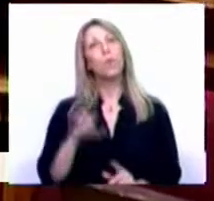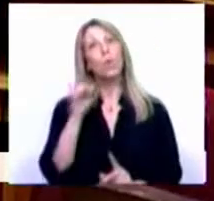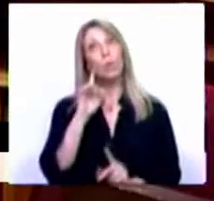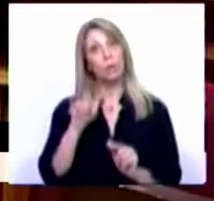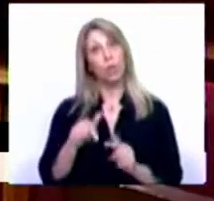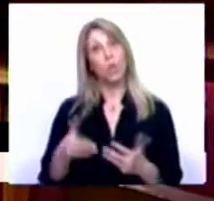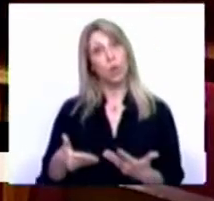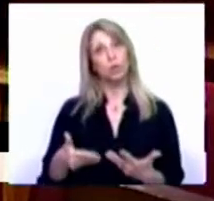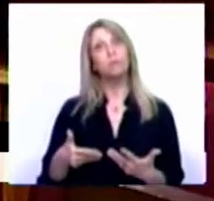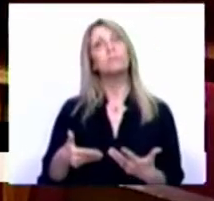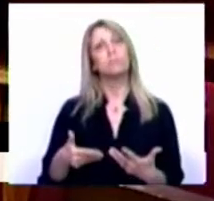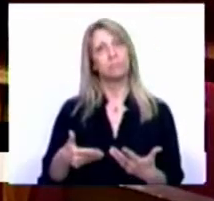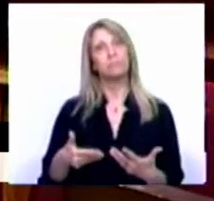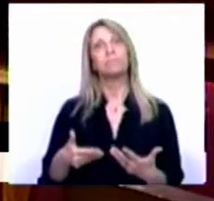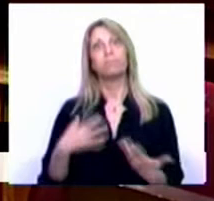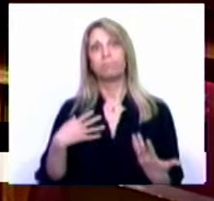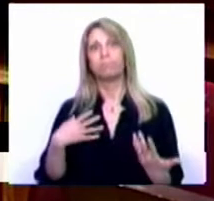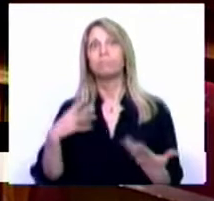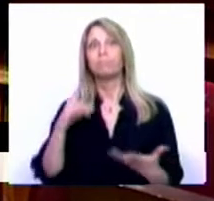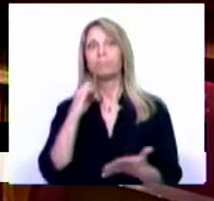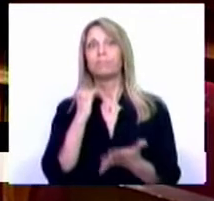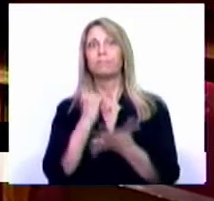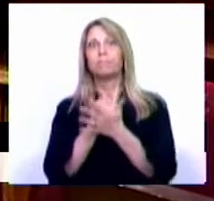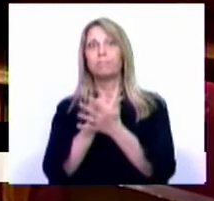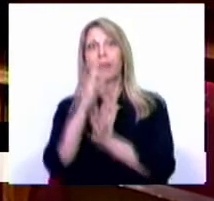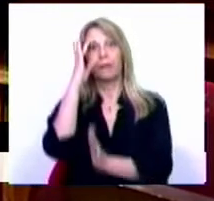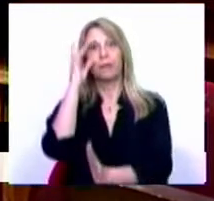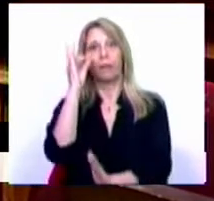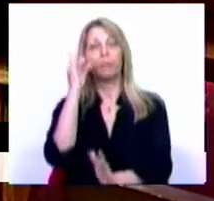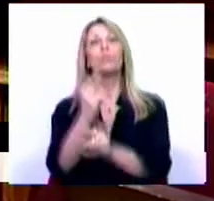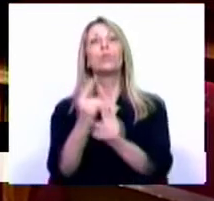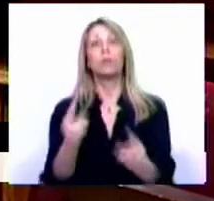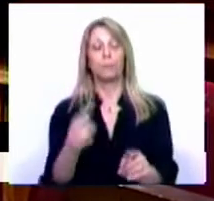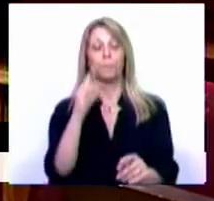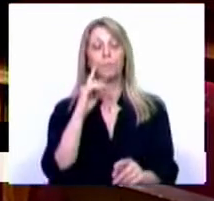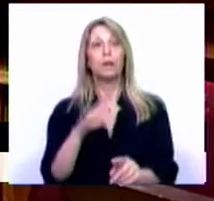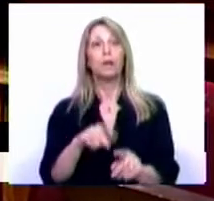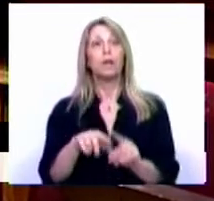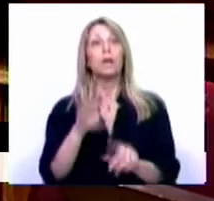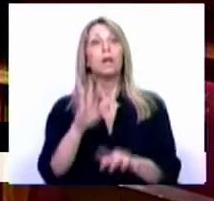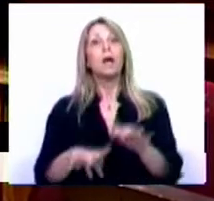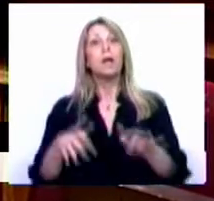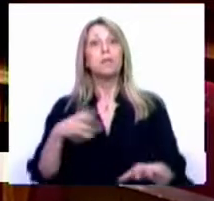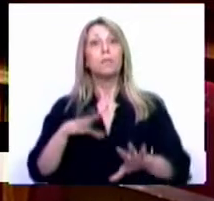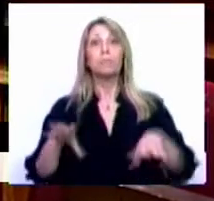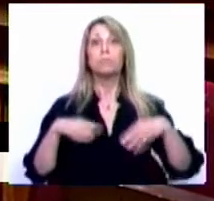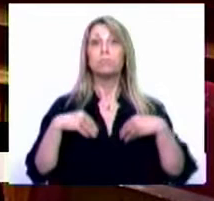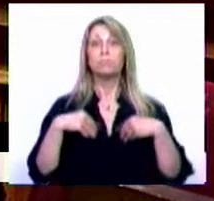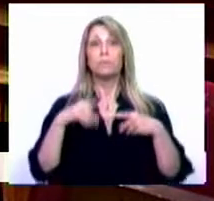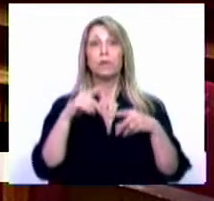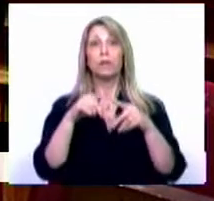marcante, porque o Plenário da Assembleia assume responsabilidades que cabem ao Parlamento no que diz respeito à